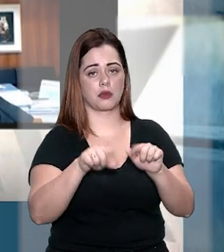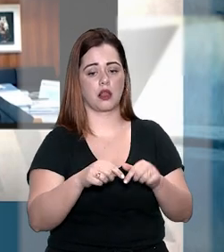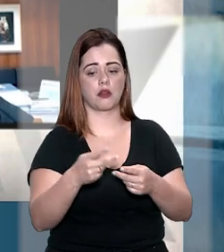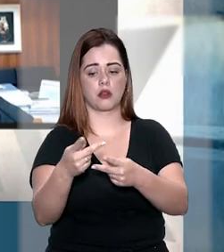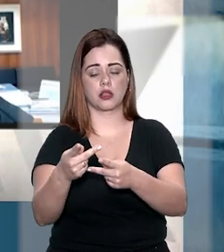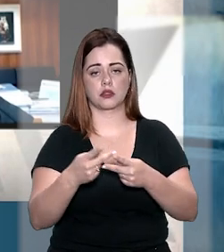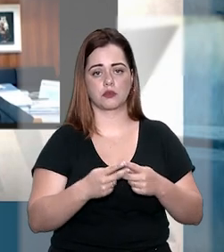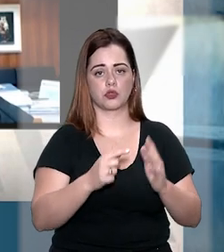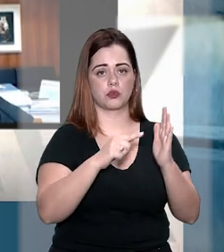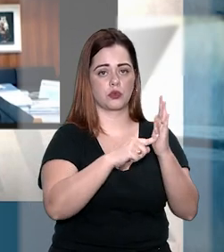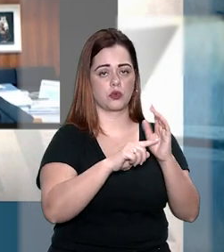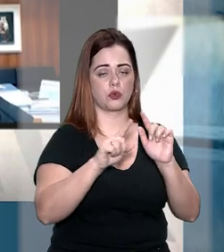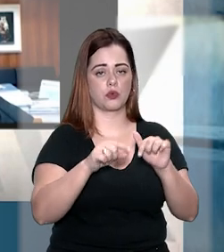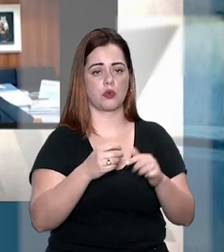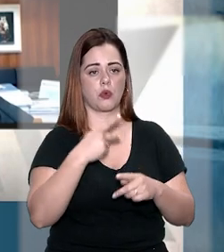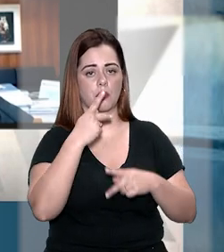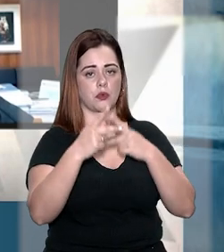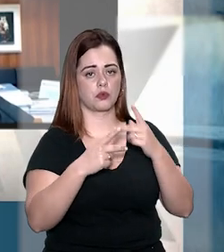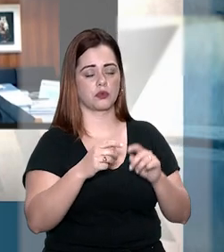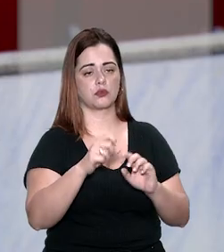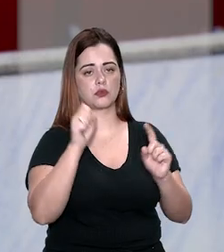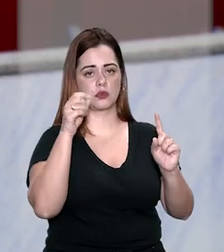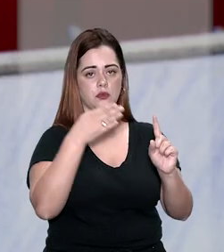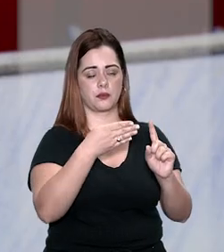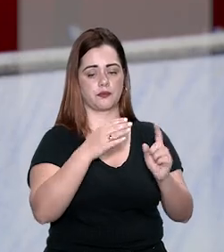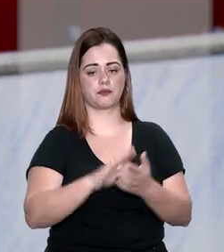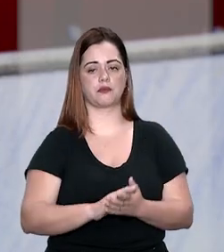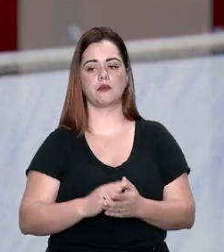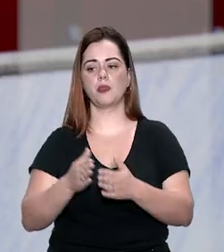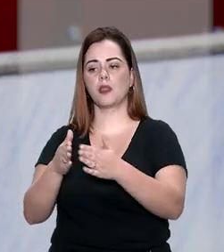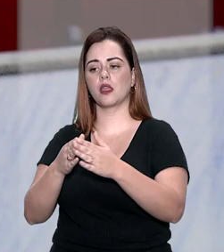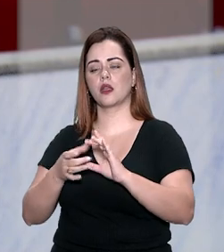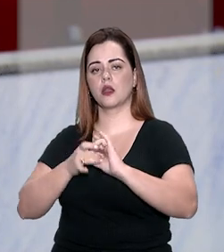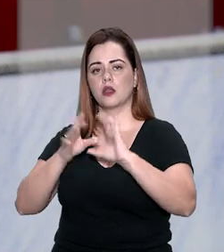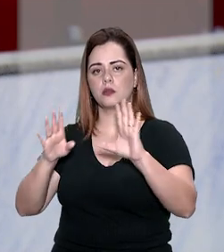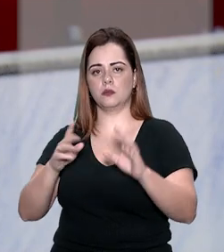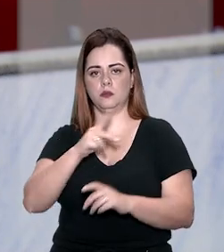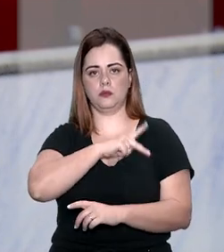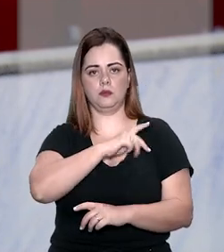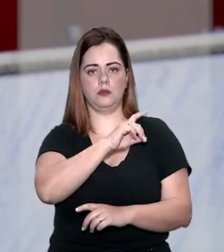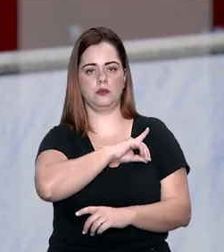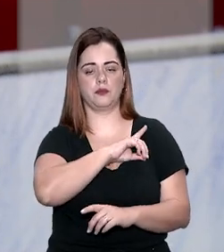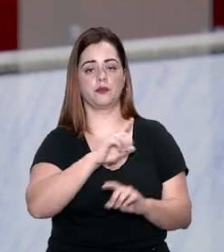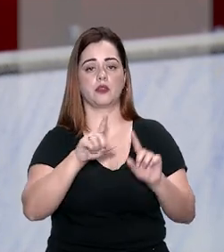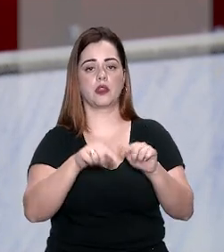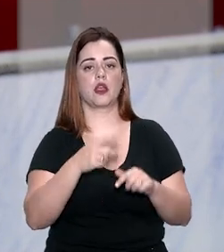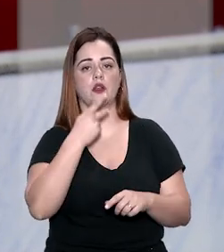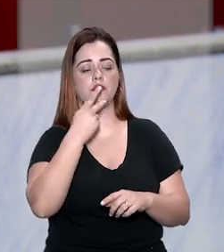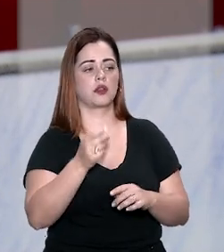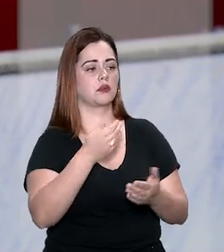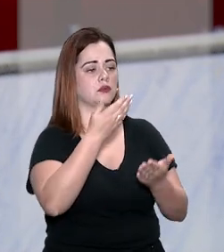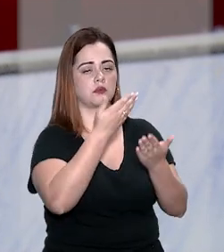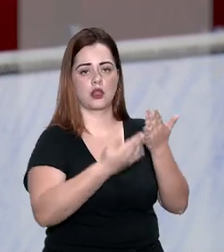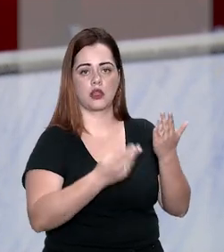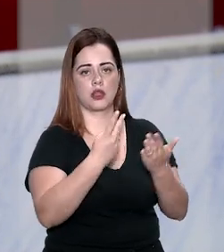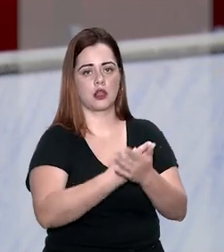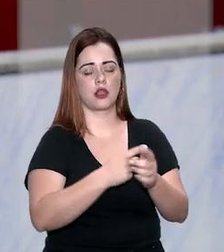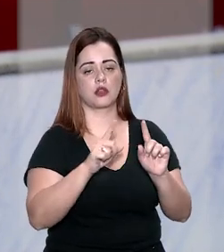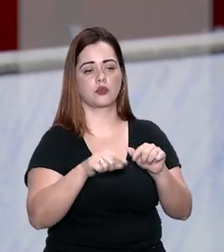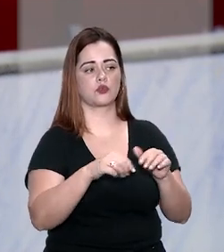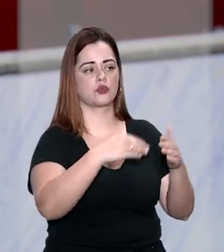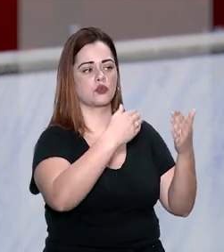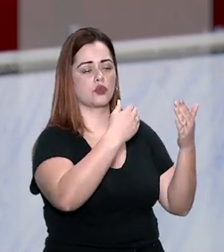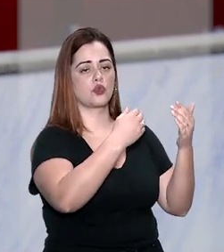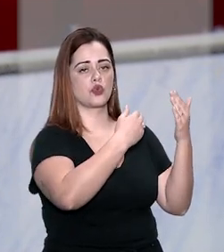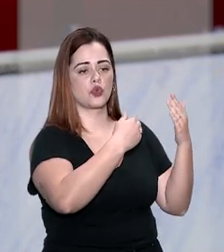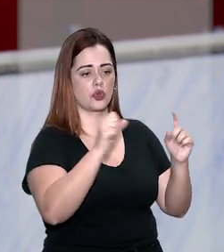o recebimento de denúncia ou a pronúncia do réu. No habeas corpus, a Defensoria Pública do Rio de Janeiro alegou a invalidade da condenação